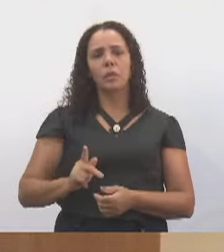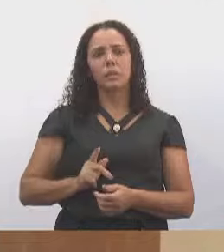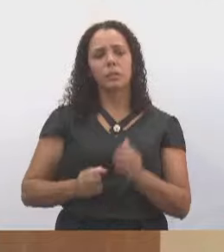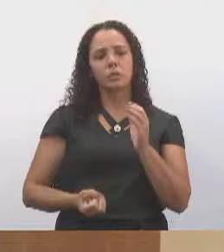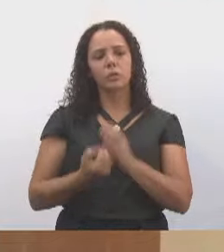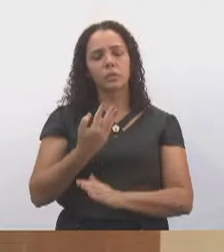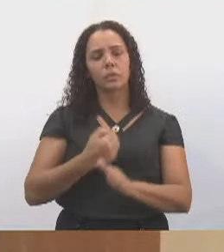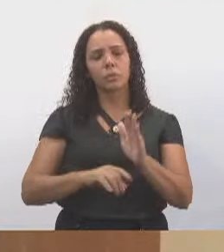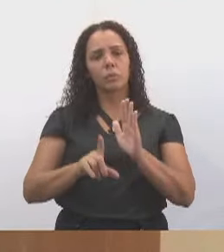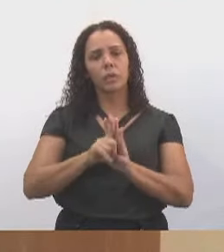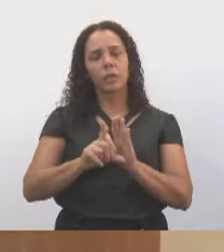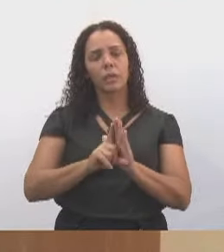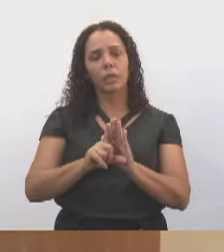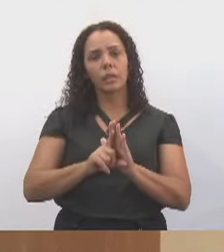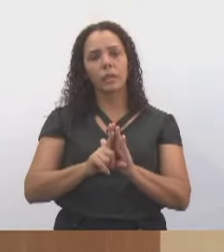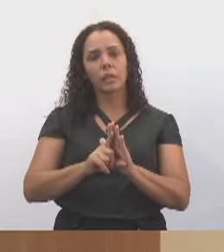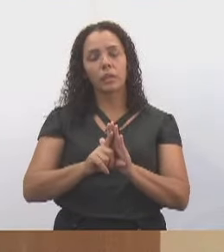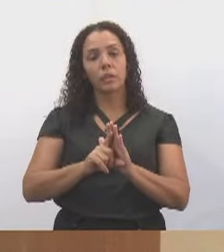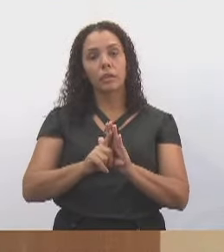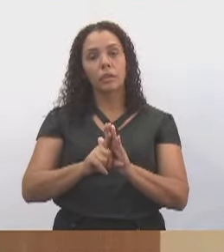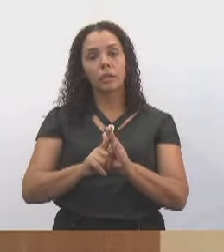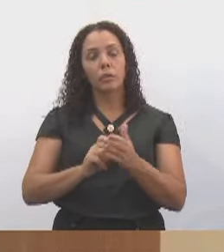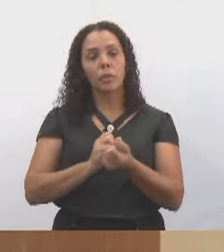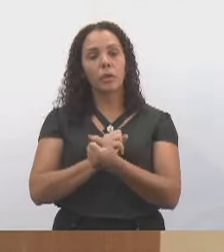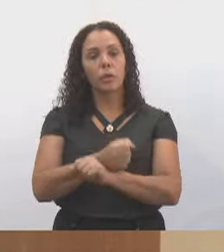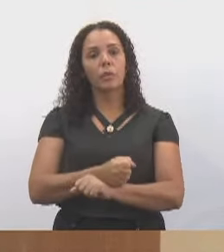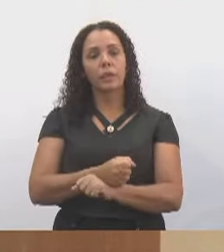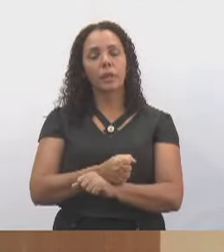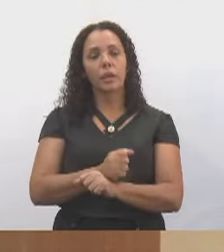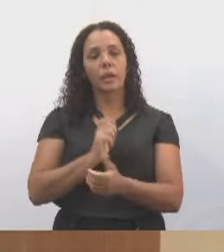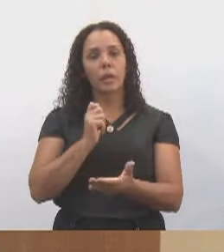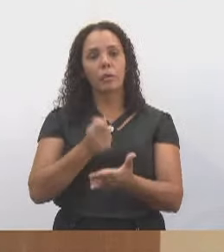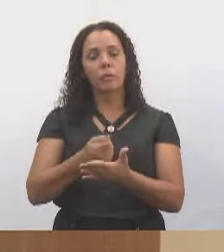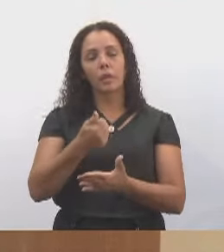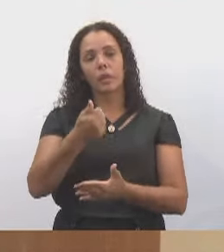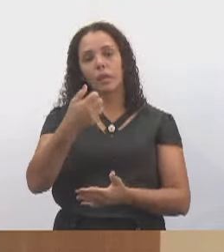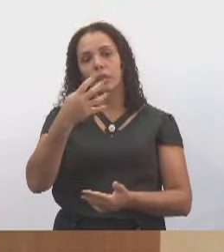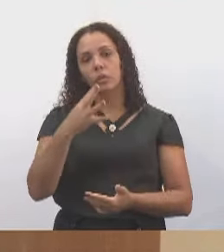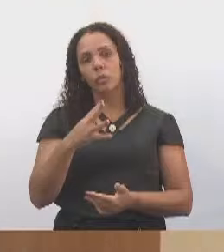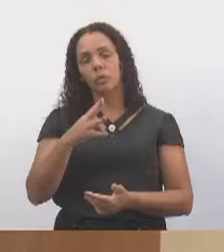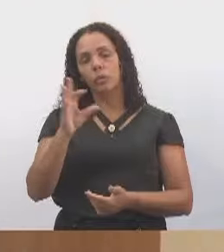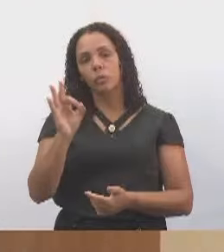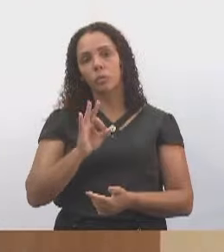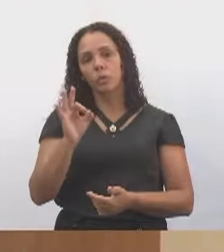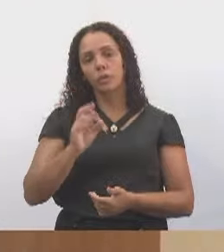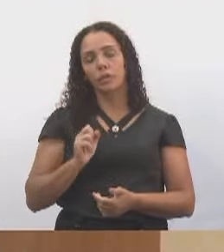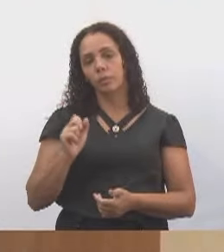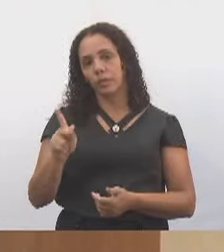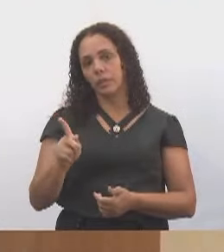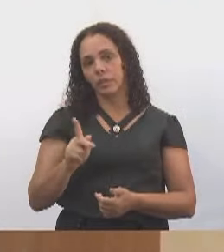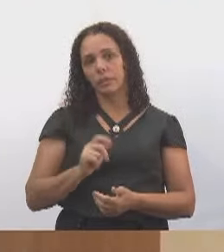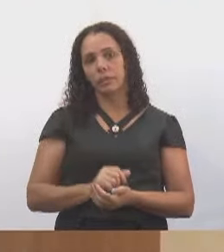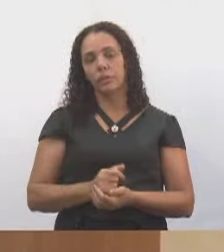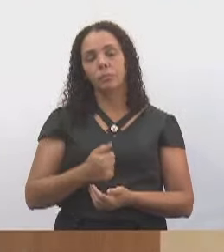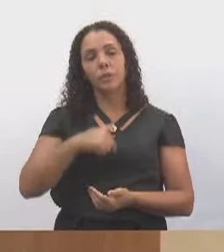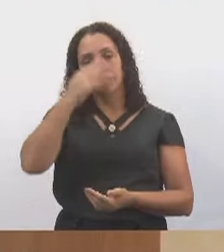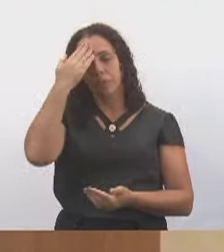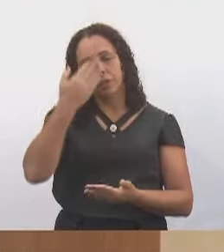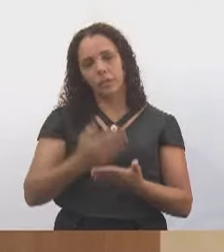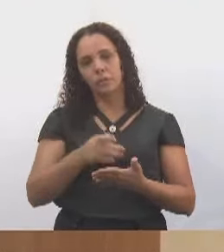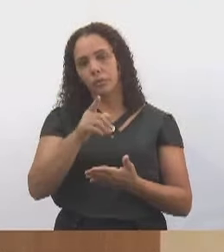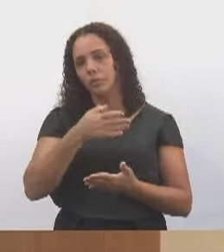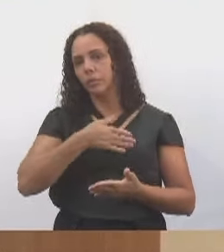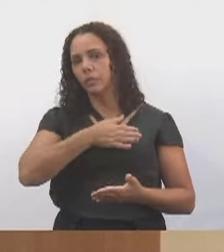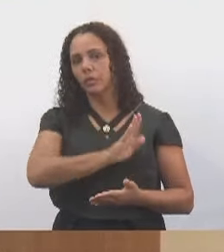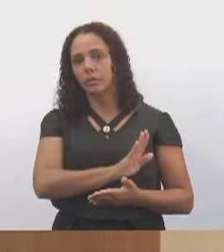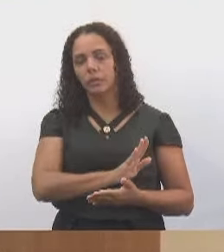lei para cobrar 14% da sua aposentadoria? Tenho certeza que você não gostaria. Pois é, aqui